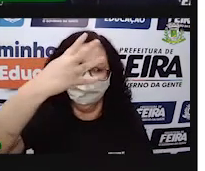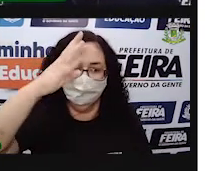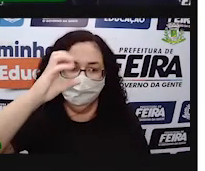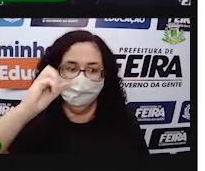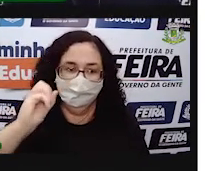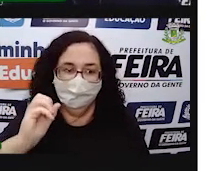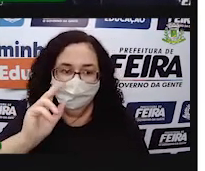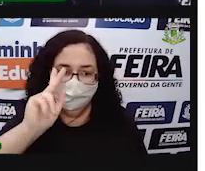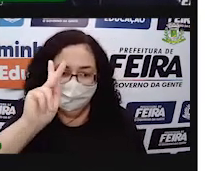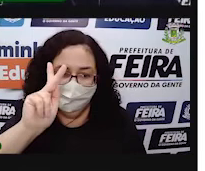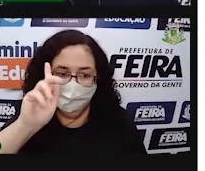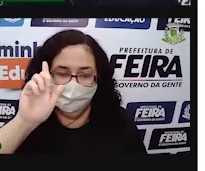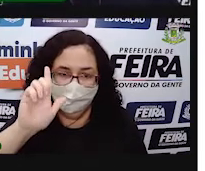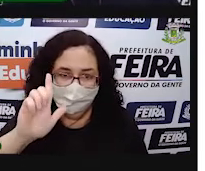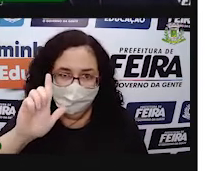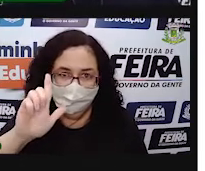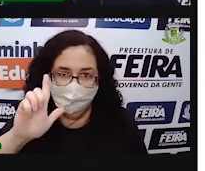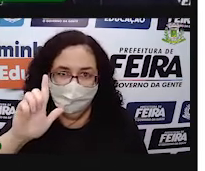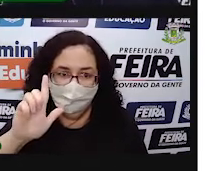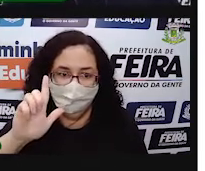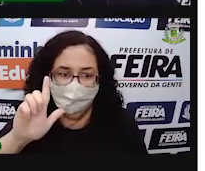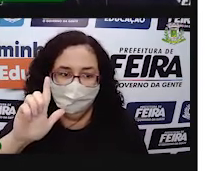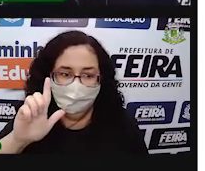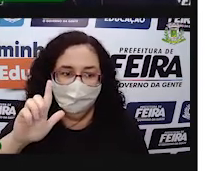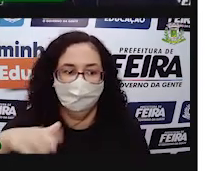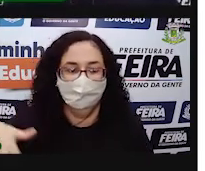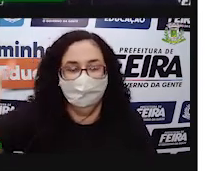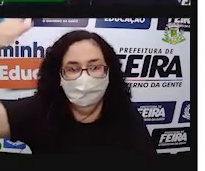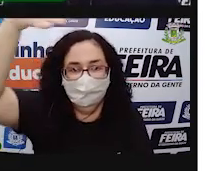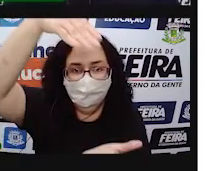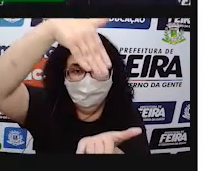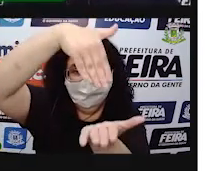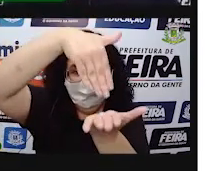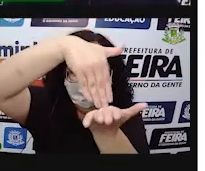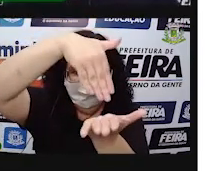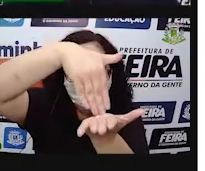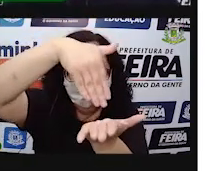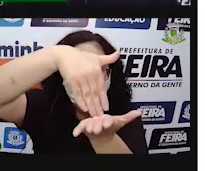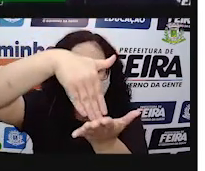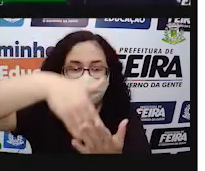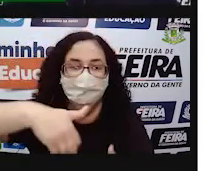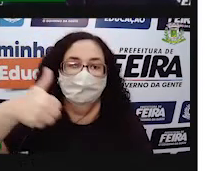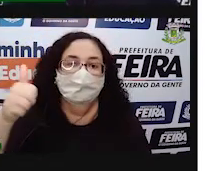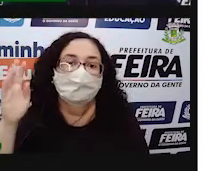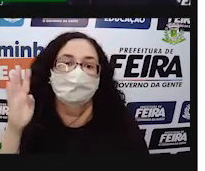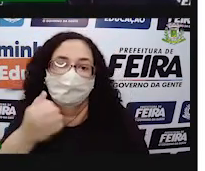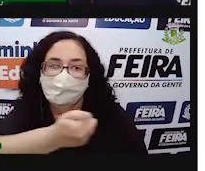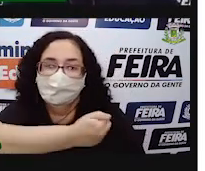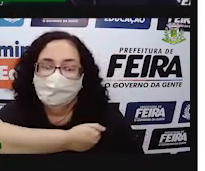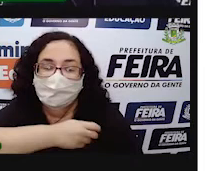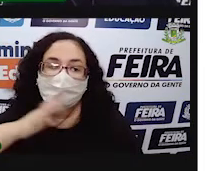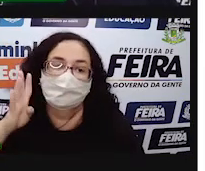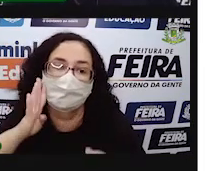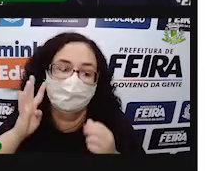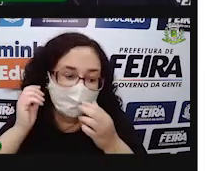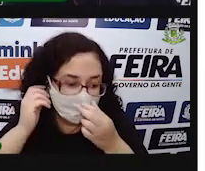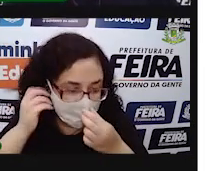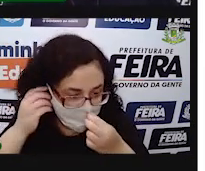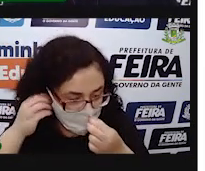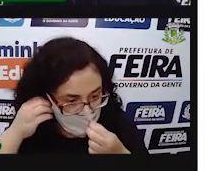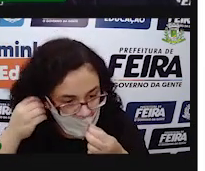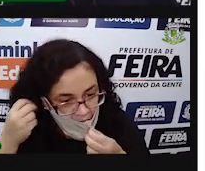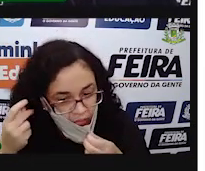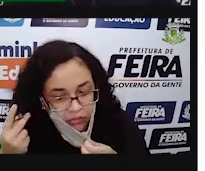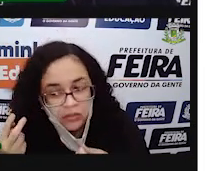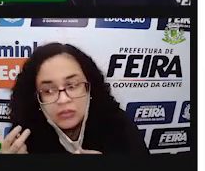E no mês de abril de 2019, caiu até um número bem